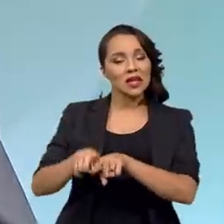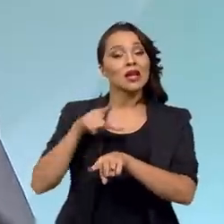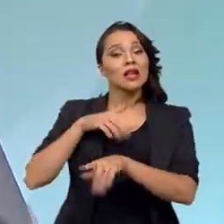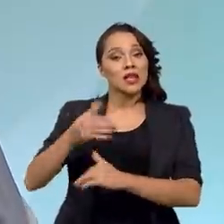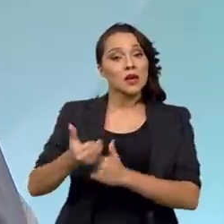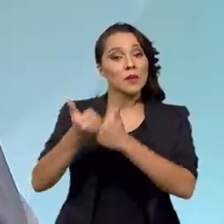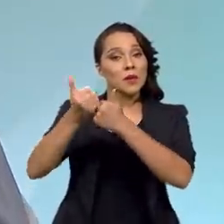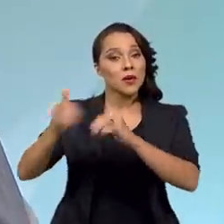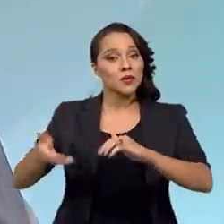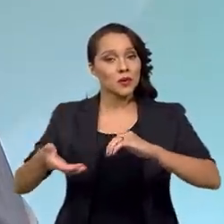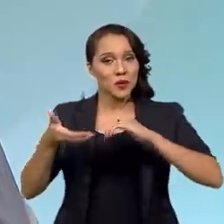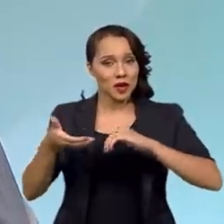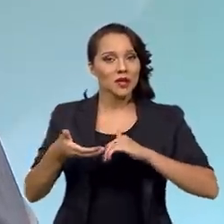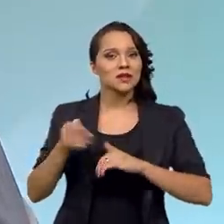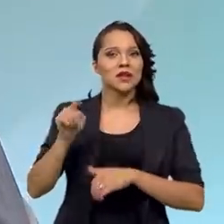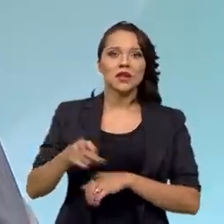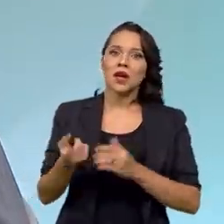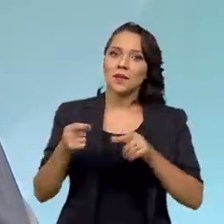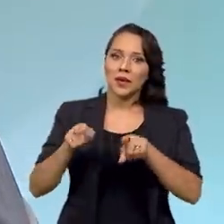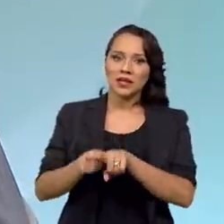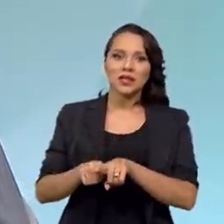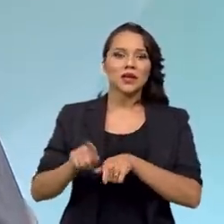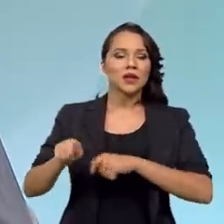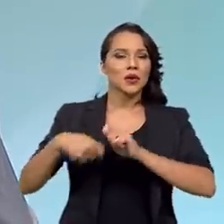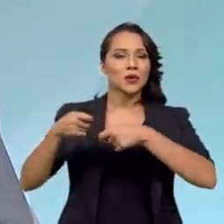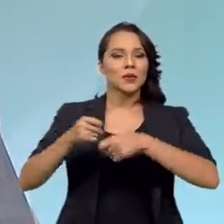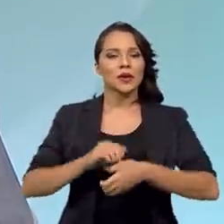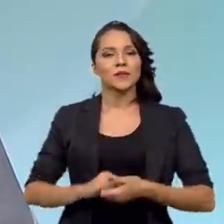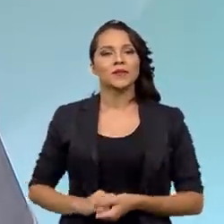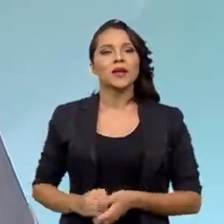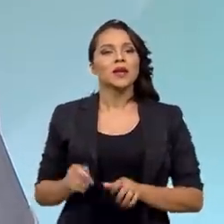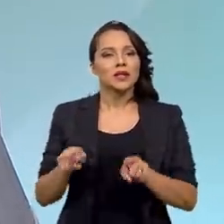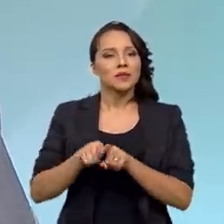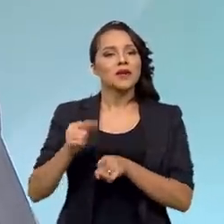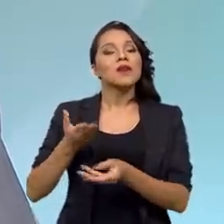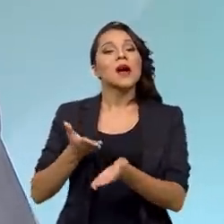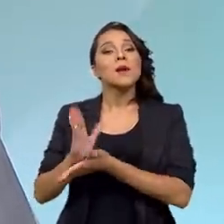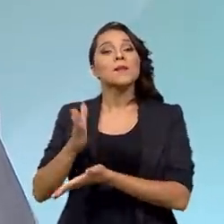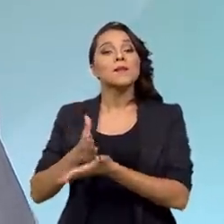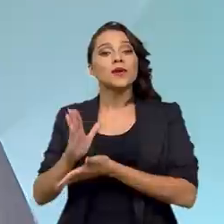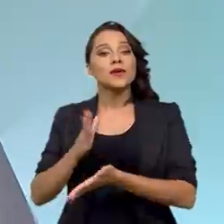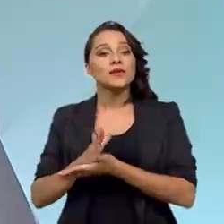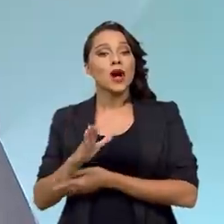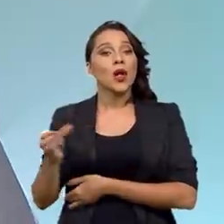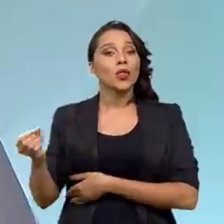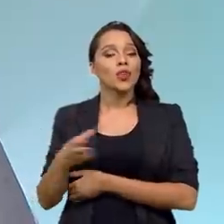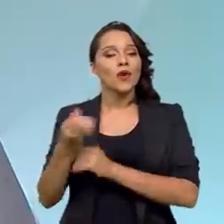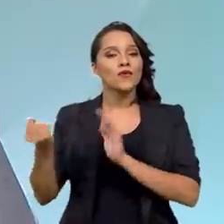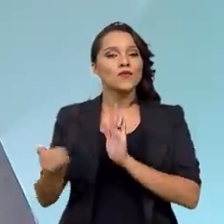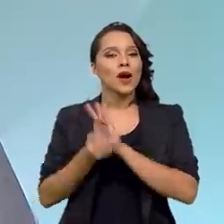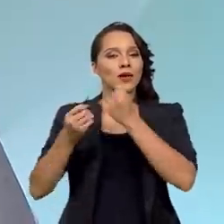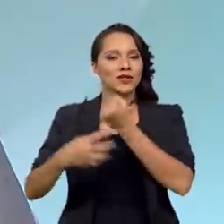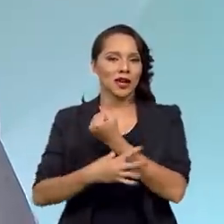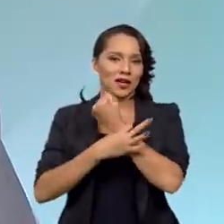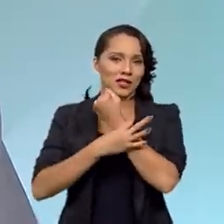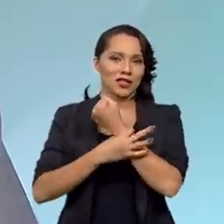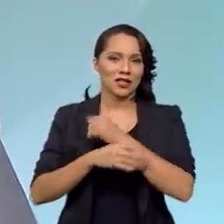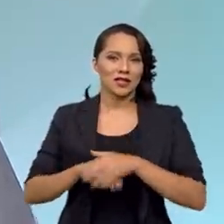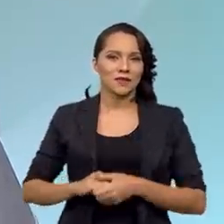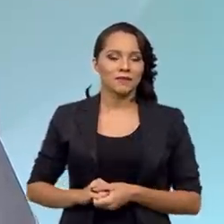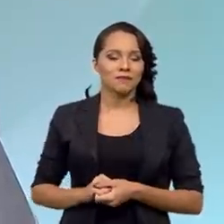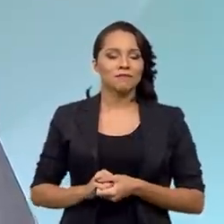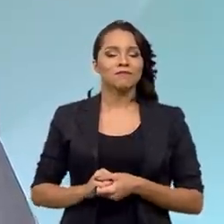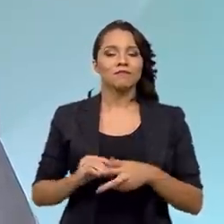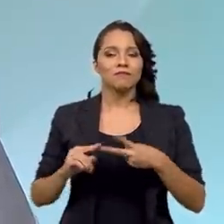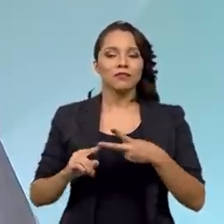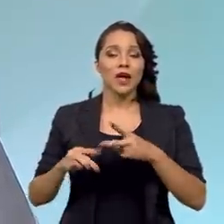apoio do Congresso Nacional, que é um grande parceiro na agenda econômica, e vamos aprovar o novo marco de garantia. Isso, a